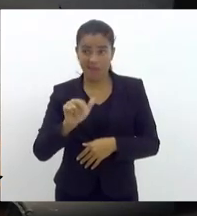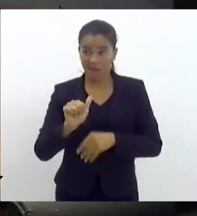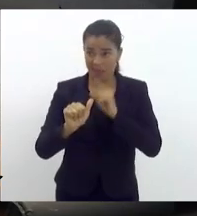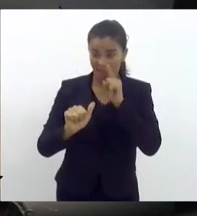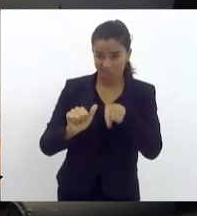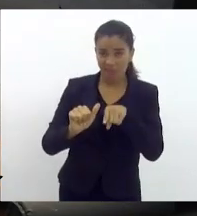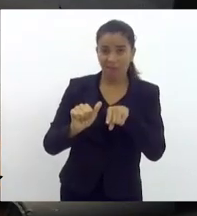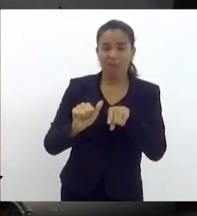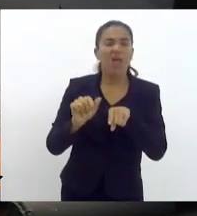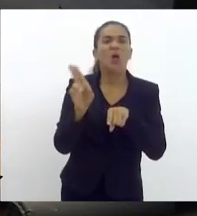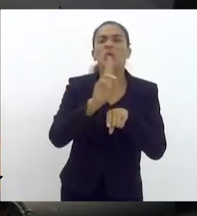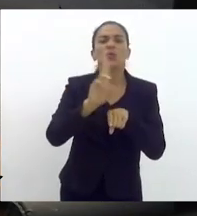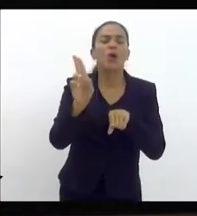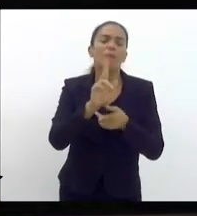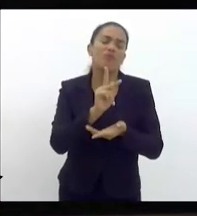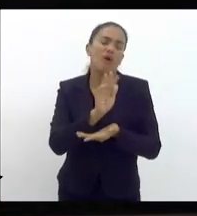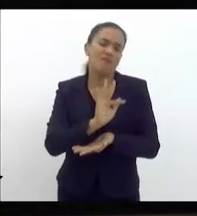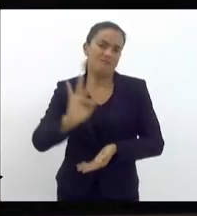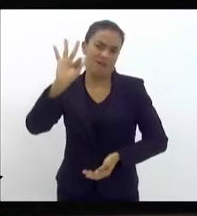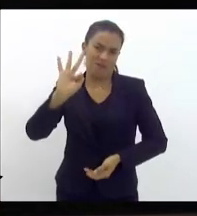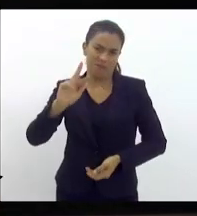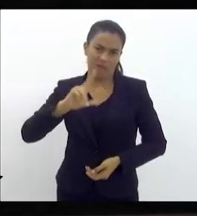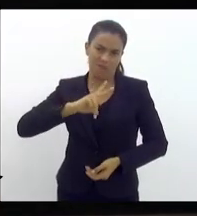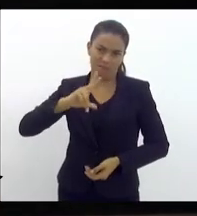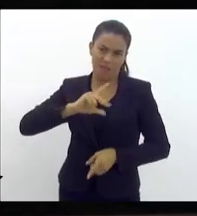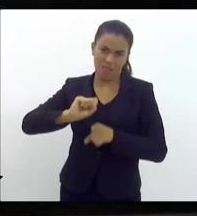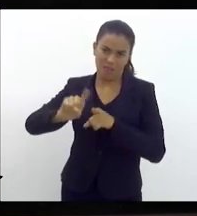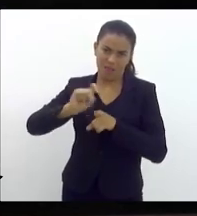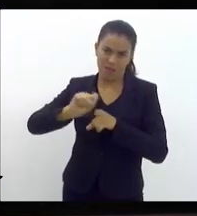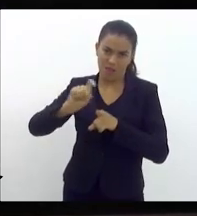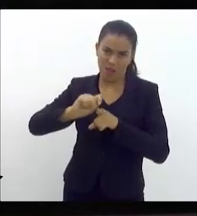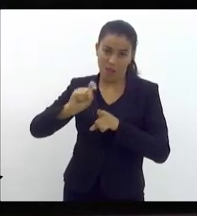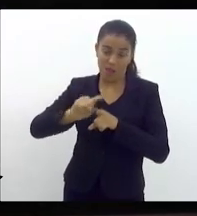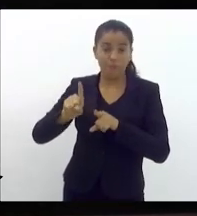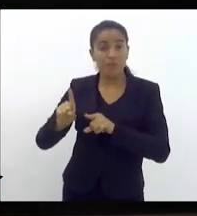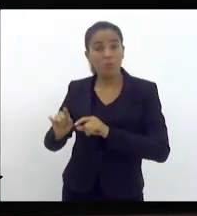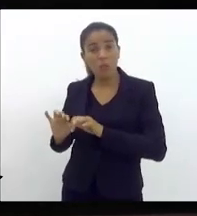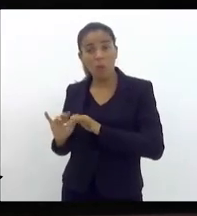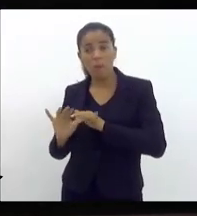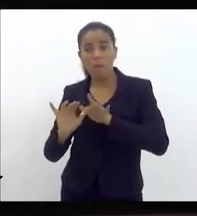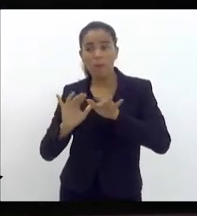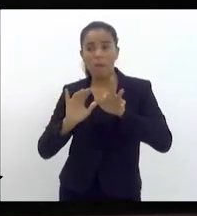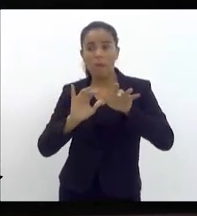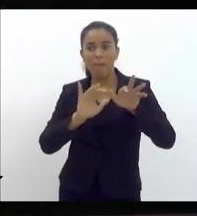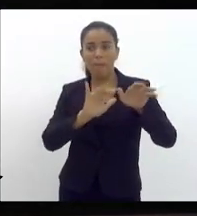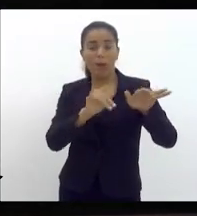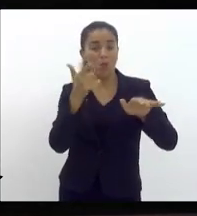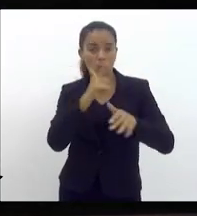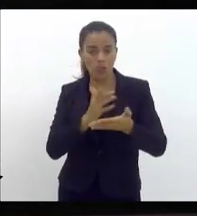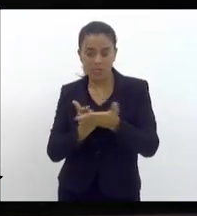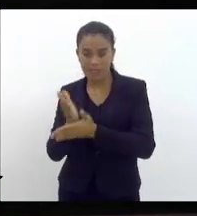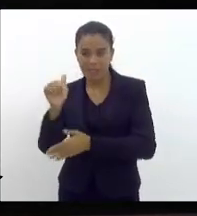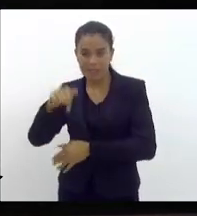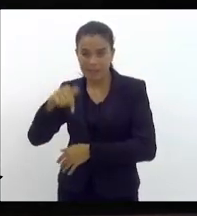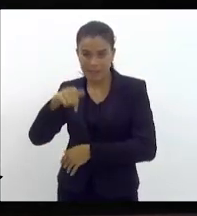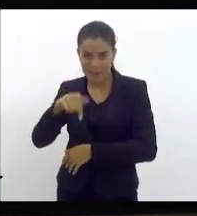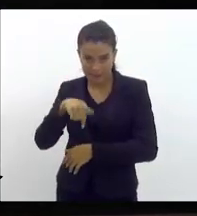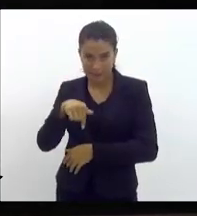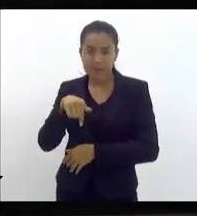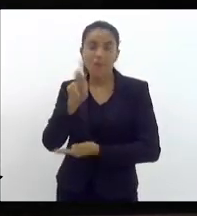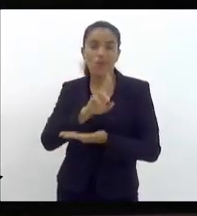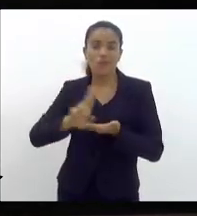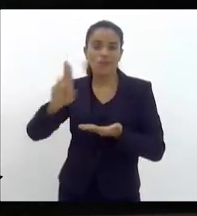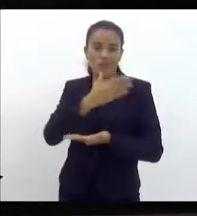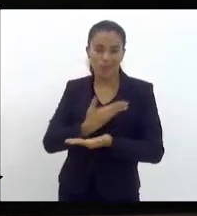Eu esqueci uma faculdade particular que tem no Paraguai que os nossos estudantes aqui do Brasil, quando não conseguem passar para as universidades